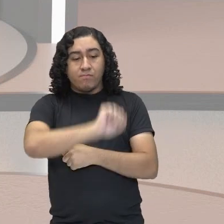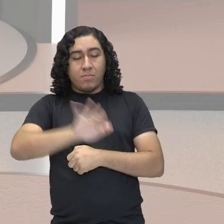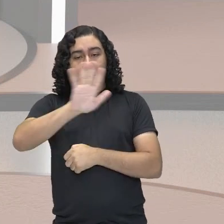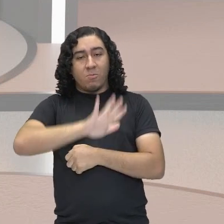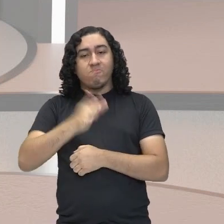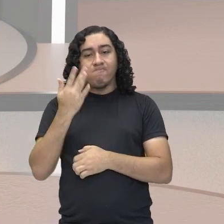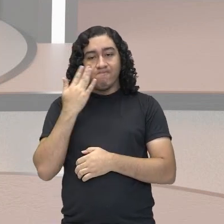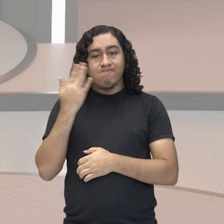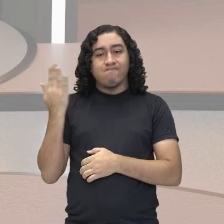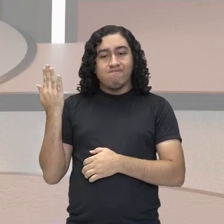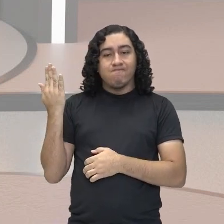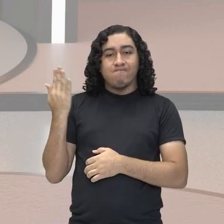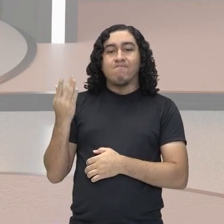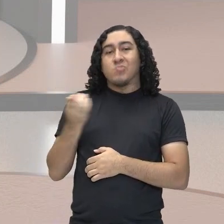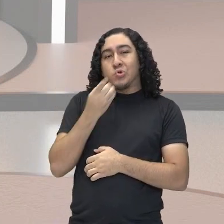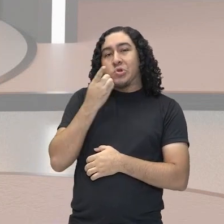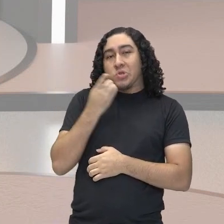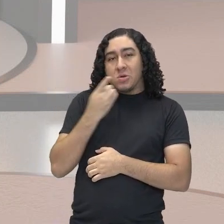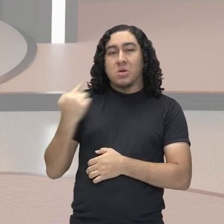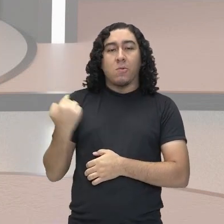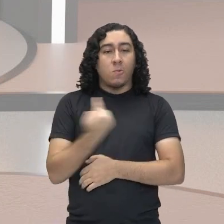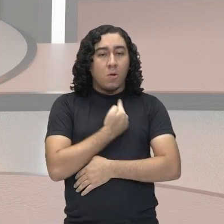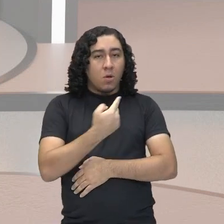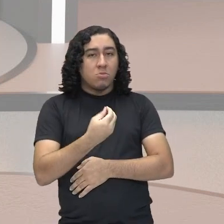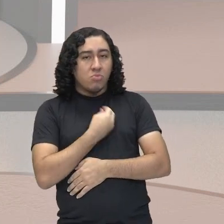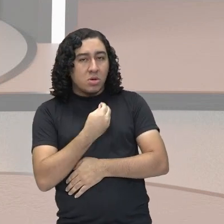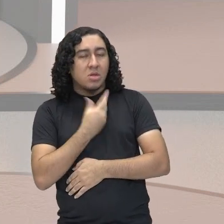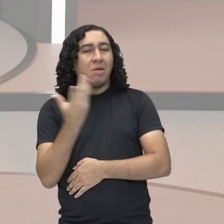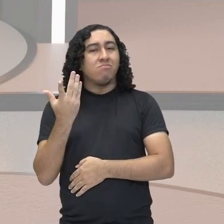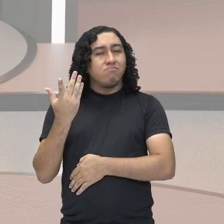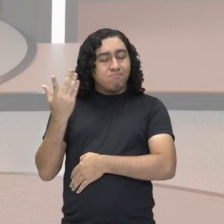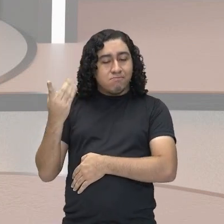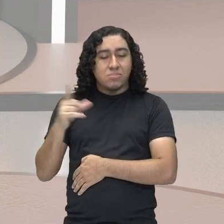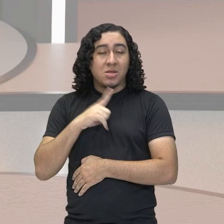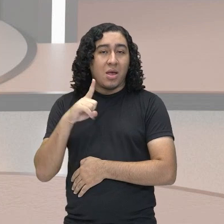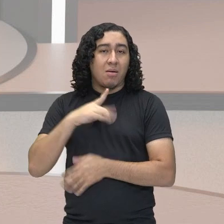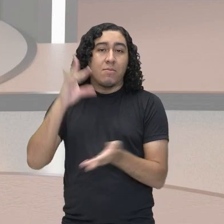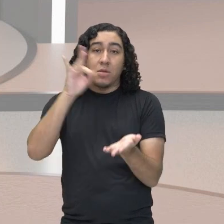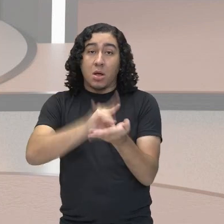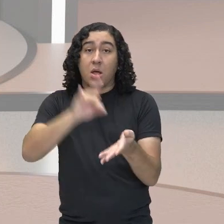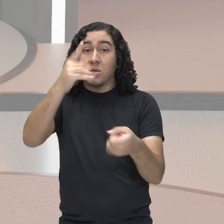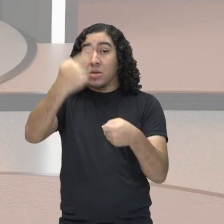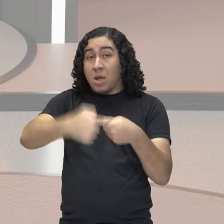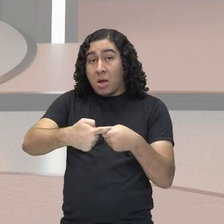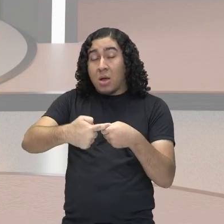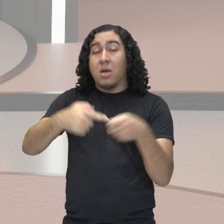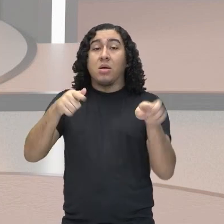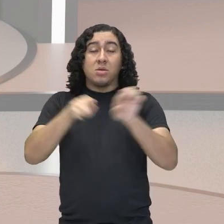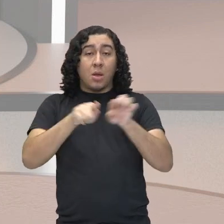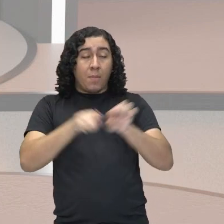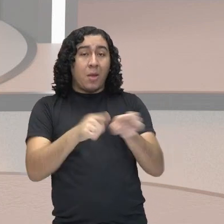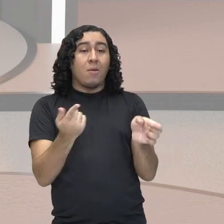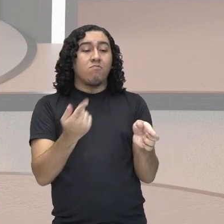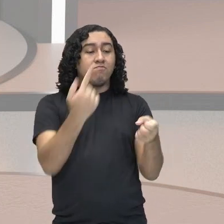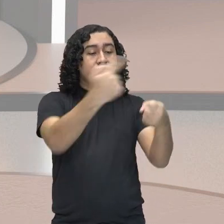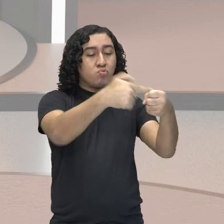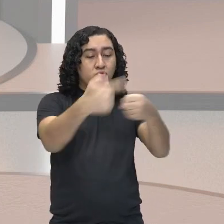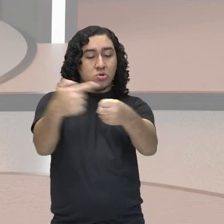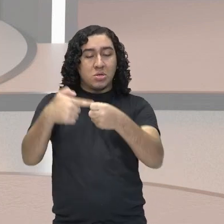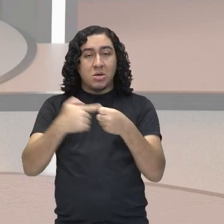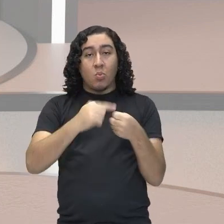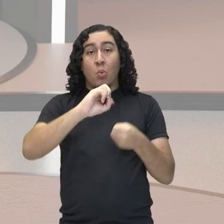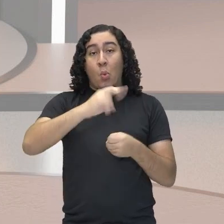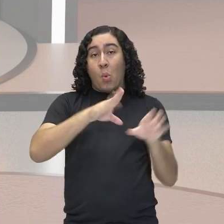no dia a dia, no cotidiano, na realidade das cidades, dos municípios, ou até de